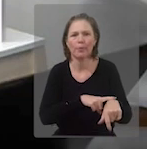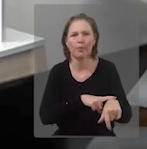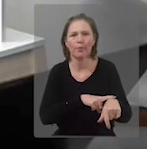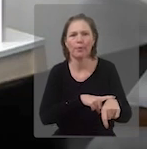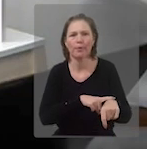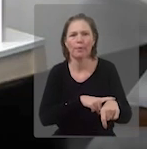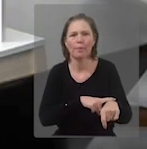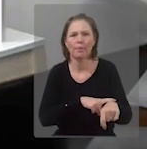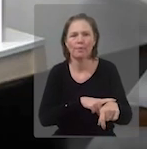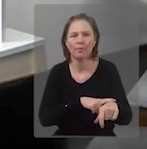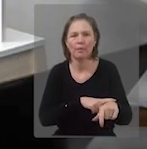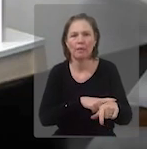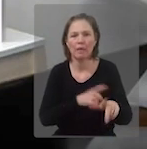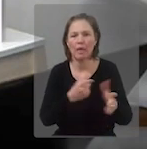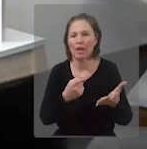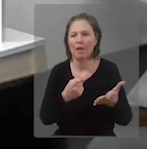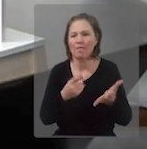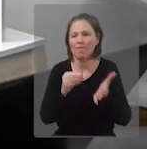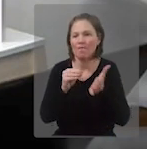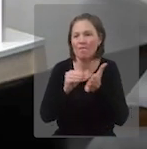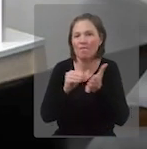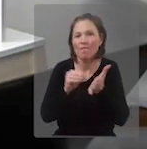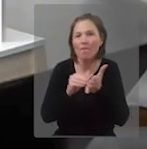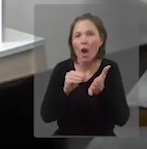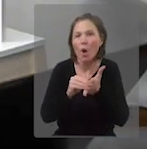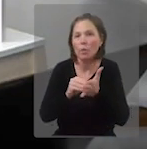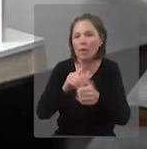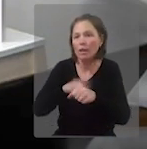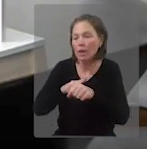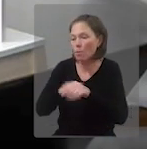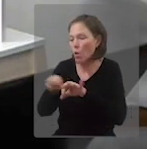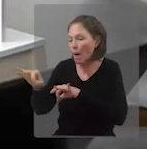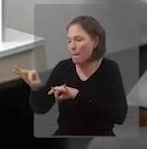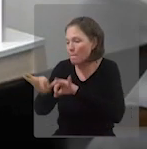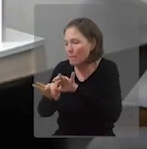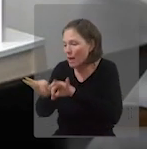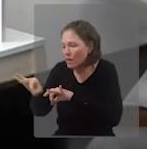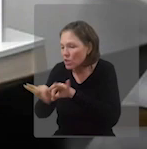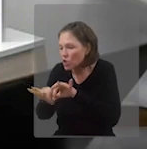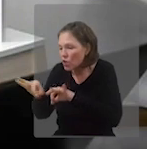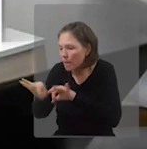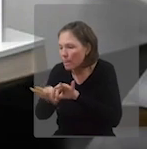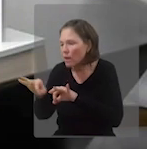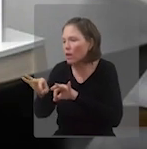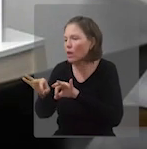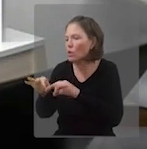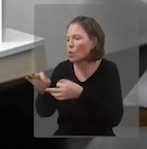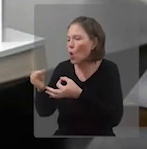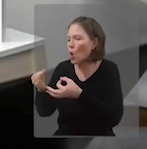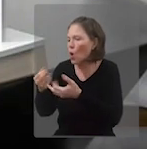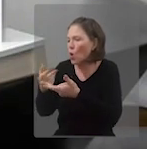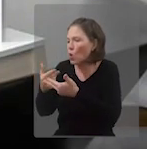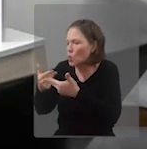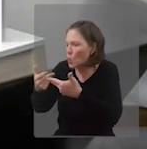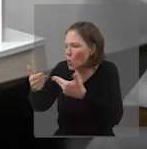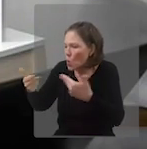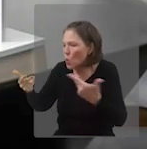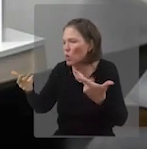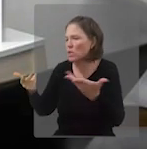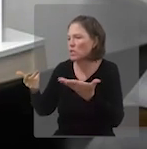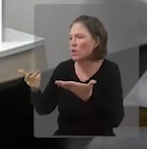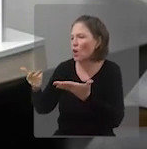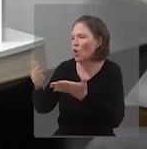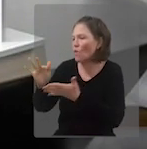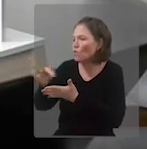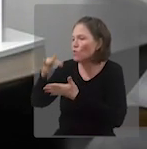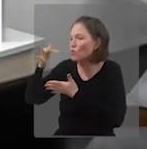estão deixando de dedicar tempo para o planejamento, para o médio prazo, para o longo prazo, esse